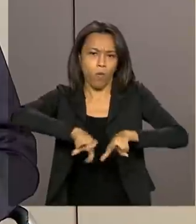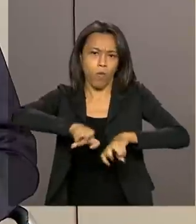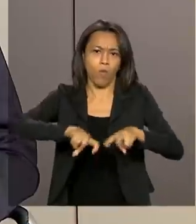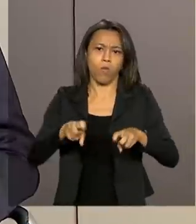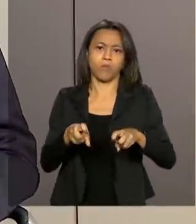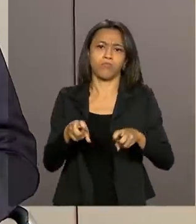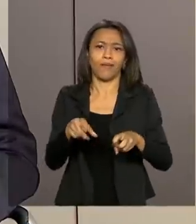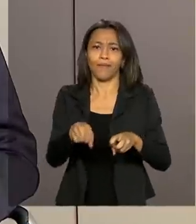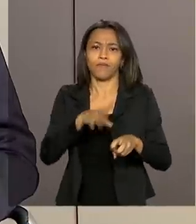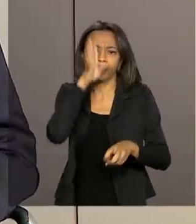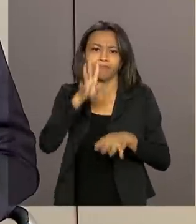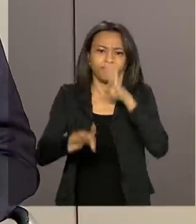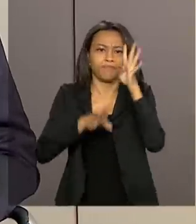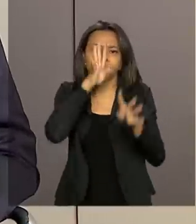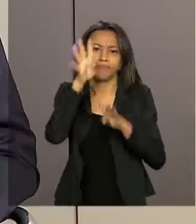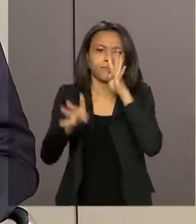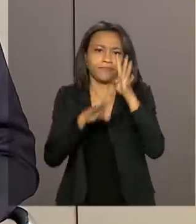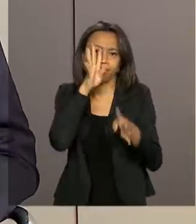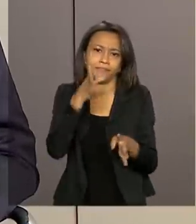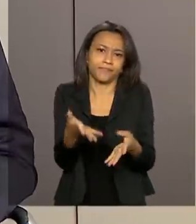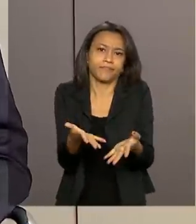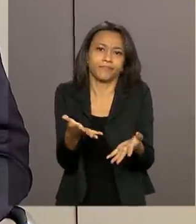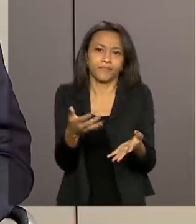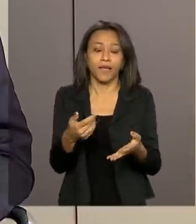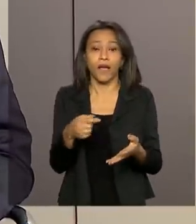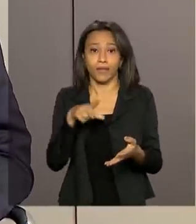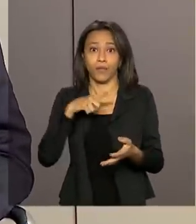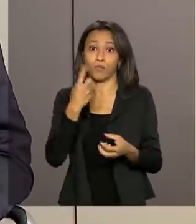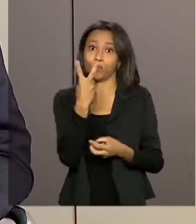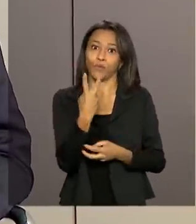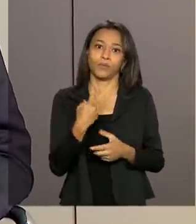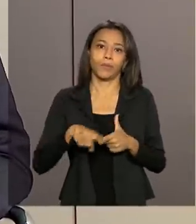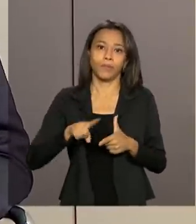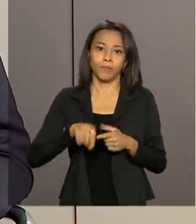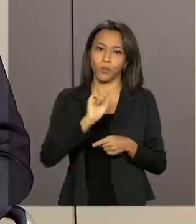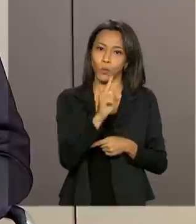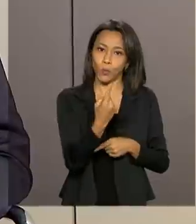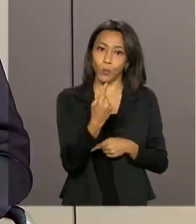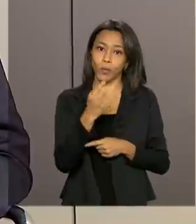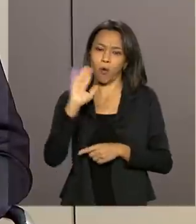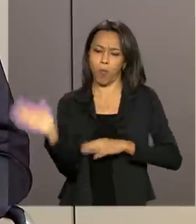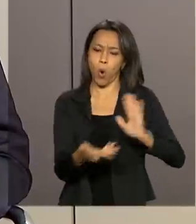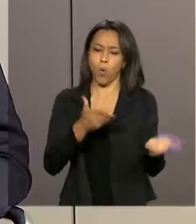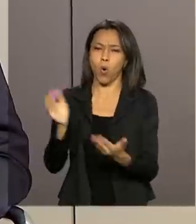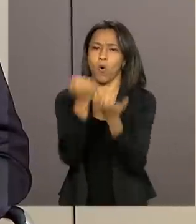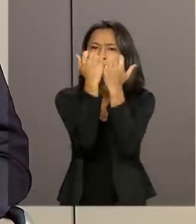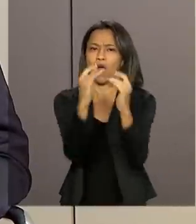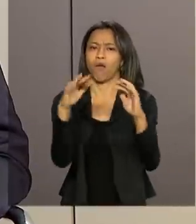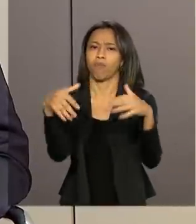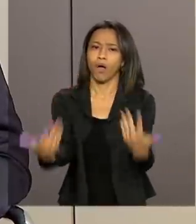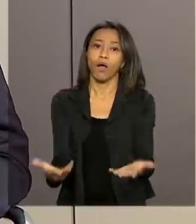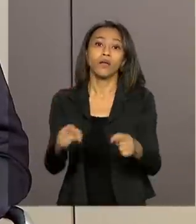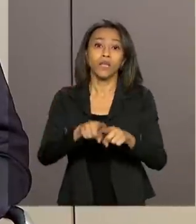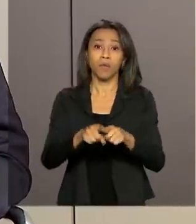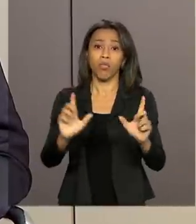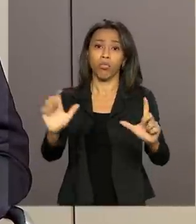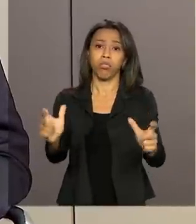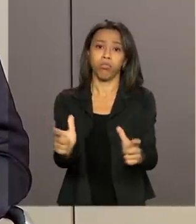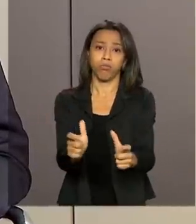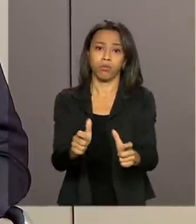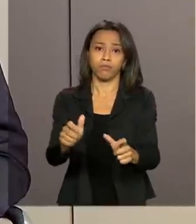propriedade de forma predatória. Aí nós temos dois problemas. Um é o desmatamento e dois é a baixa produtividade.